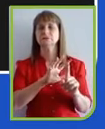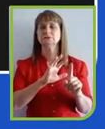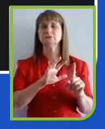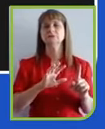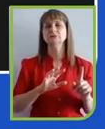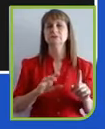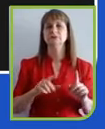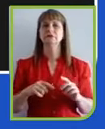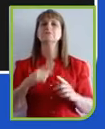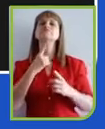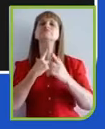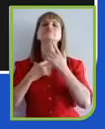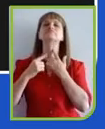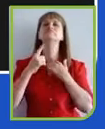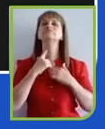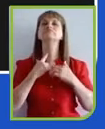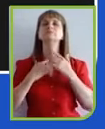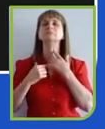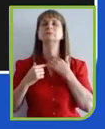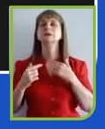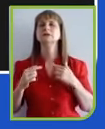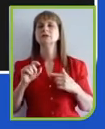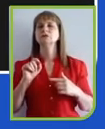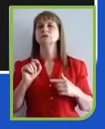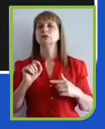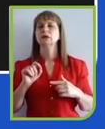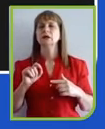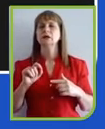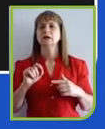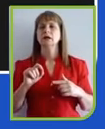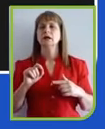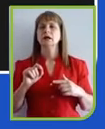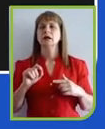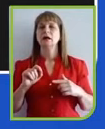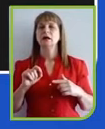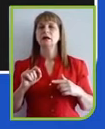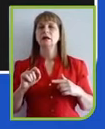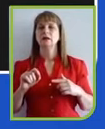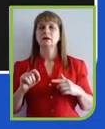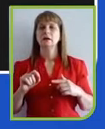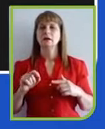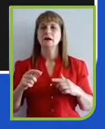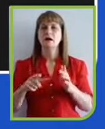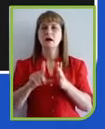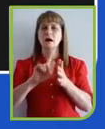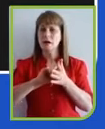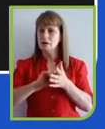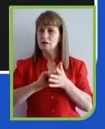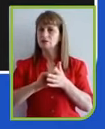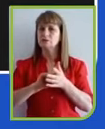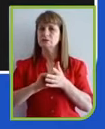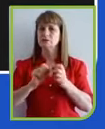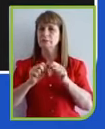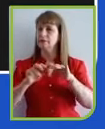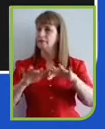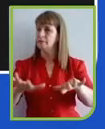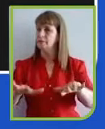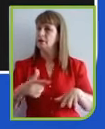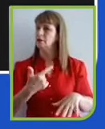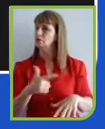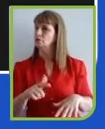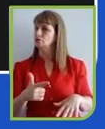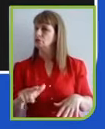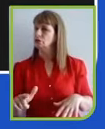tendência que também não estava colocada antes da pandemia e que, durante a pandemia, ganhou uma força